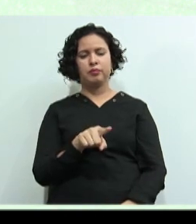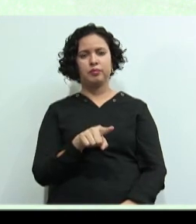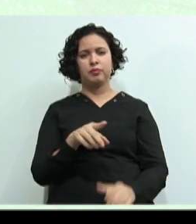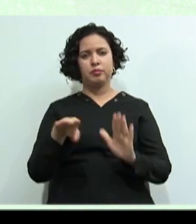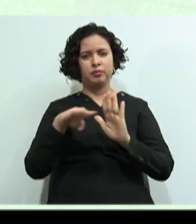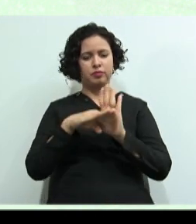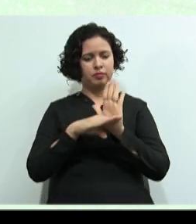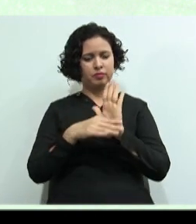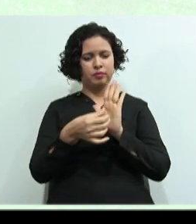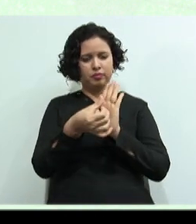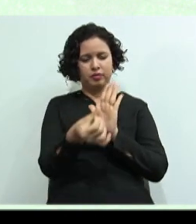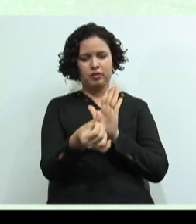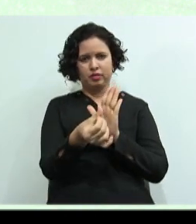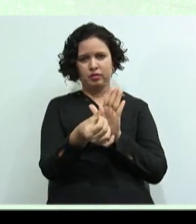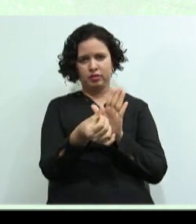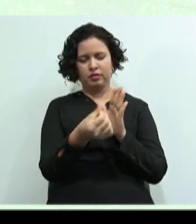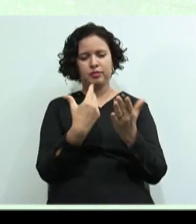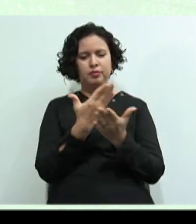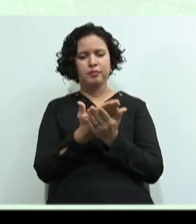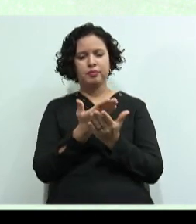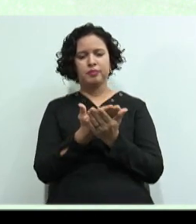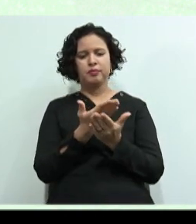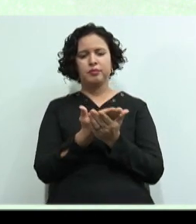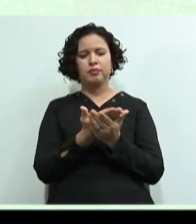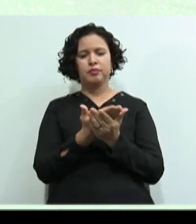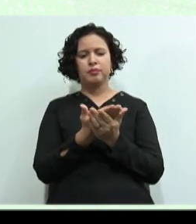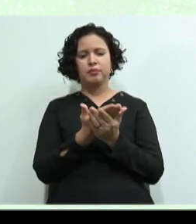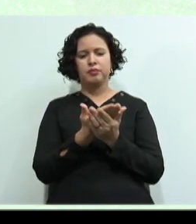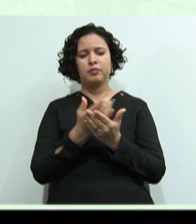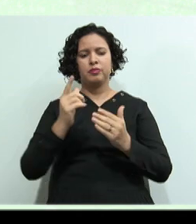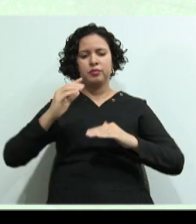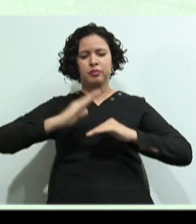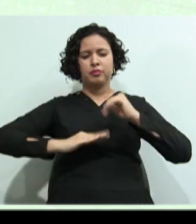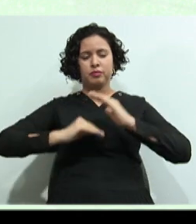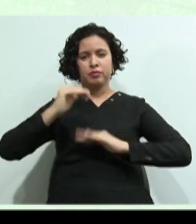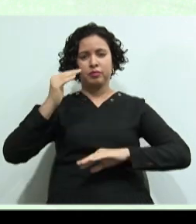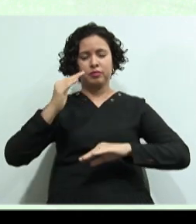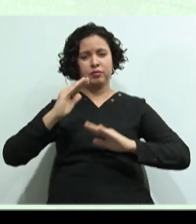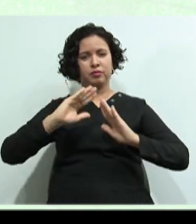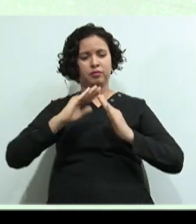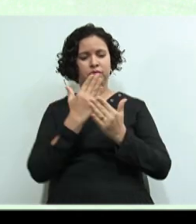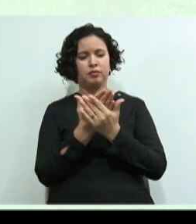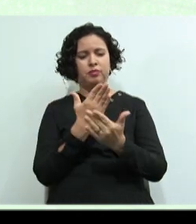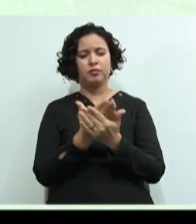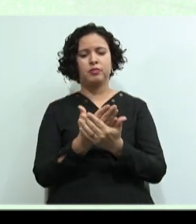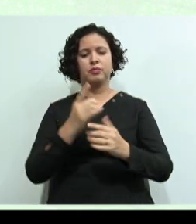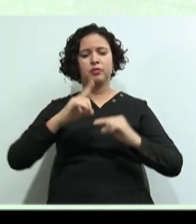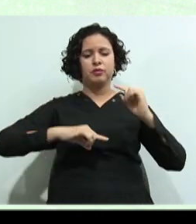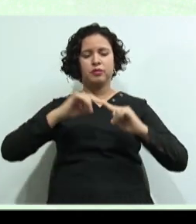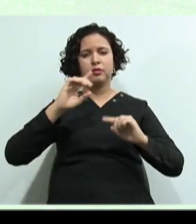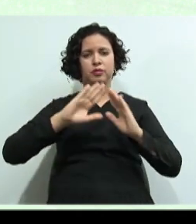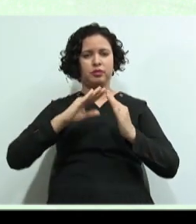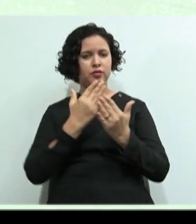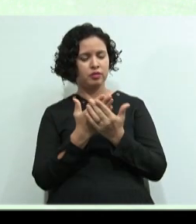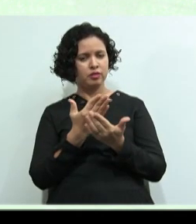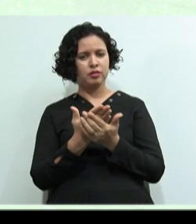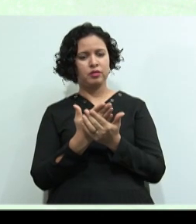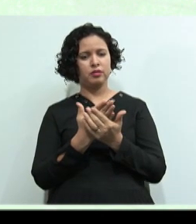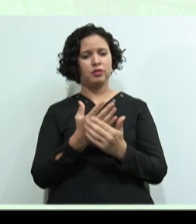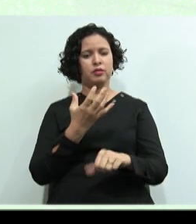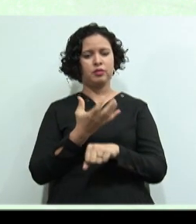6 Nós iremos ver Os profissionais Da escola Objetos escolares E disciplinas